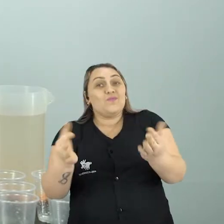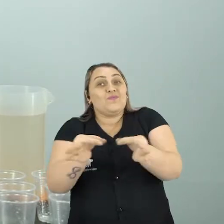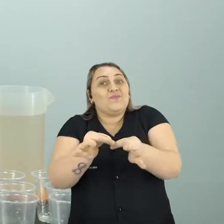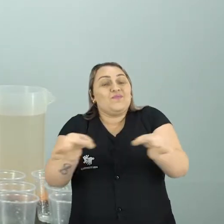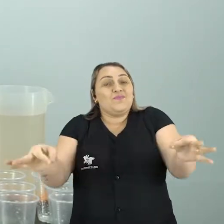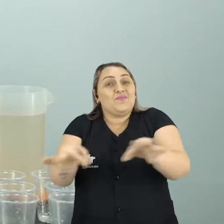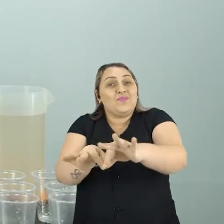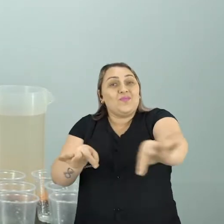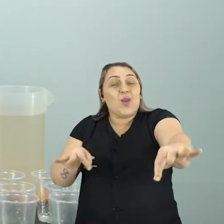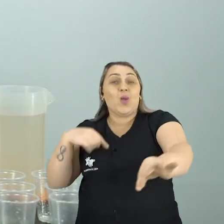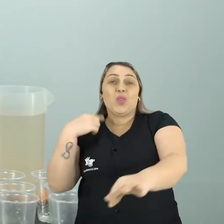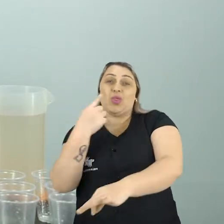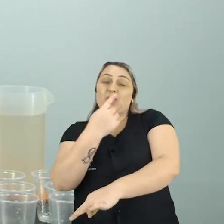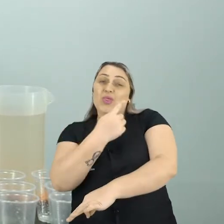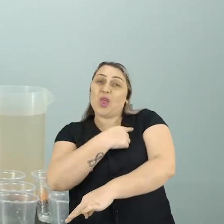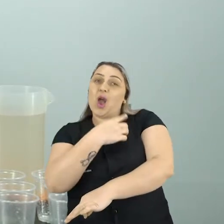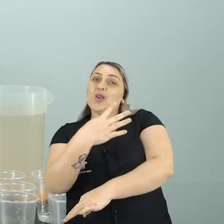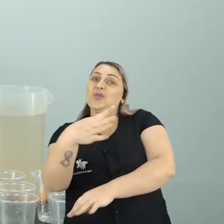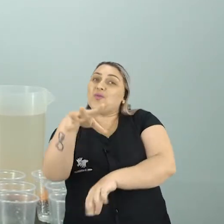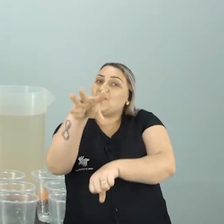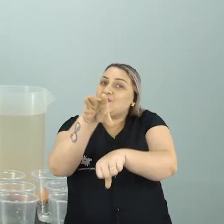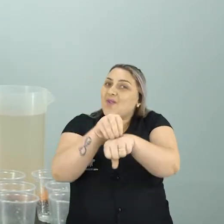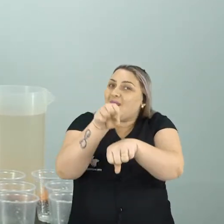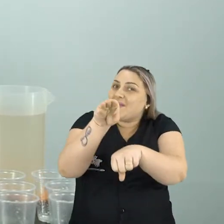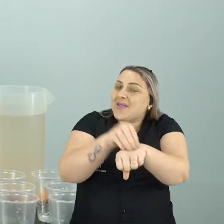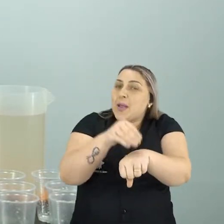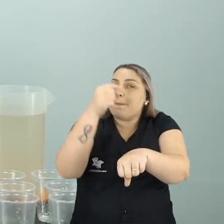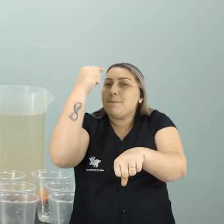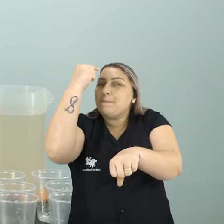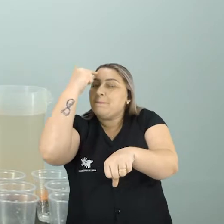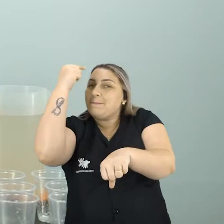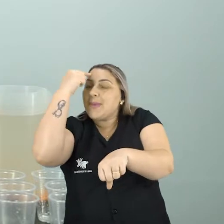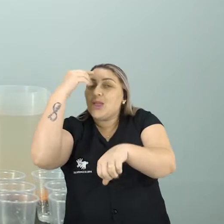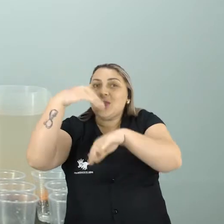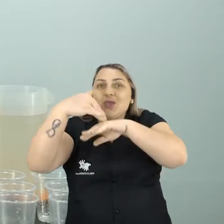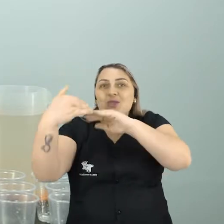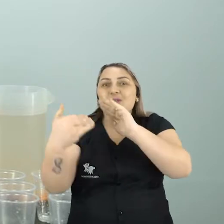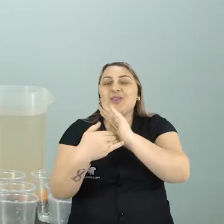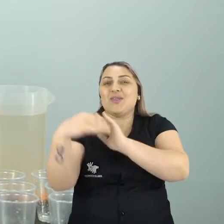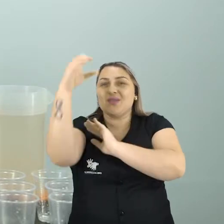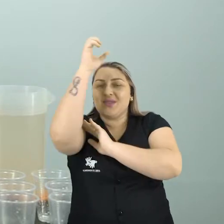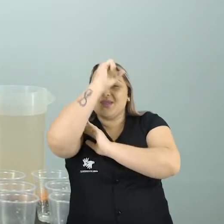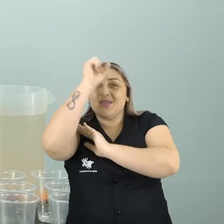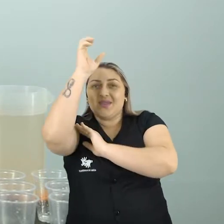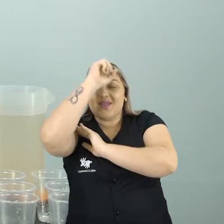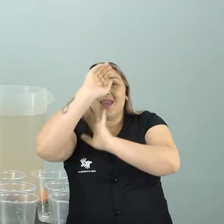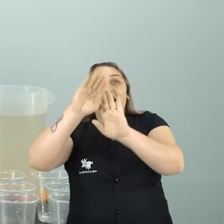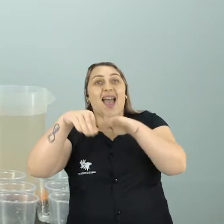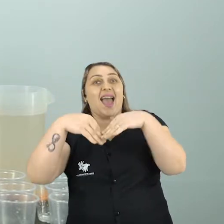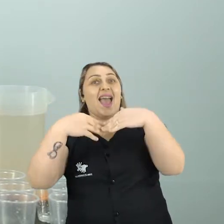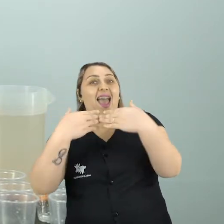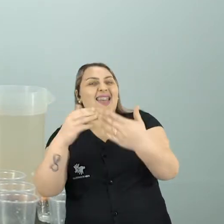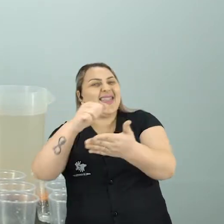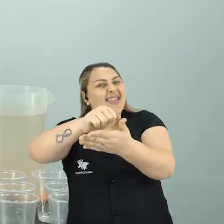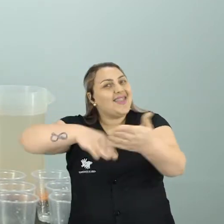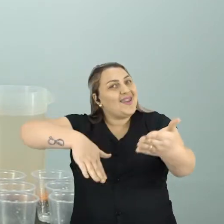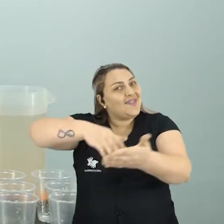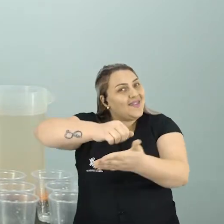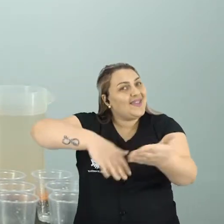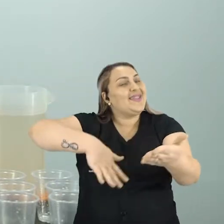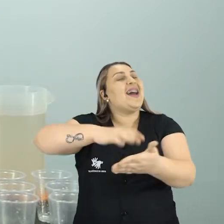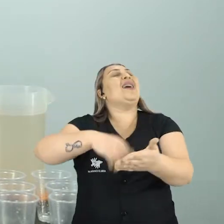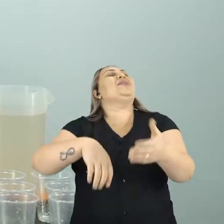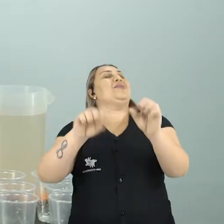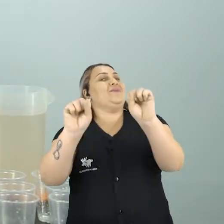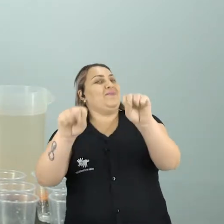medirmos o nosso conhecimento e pensarmos em tudo que aprendemos é a hora da atividade,